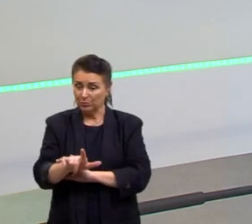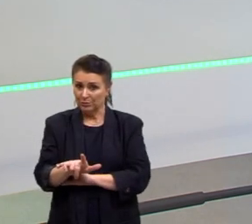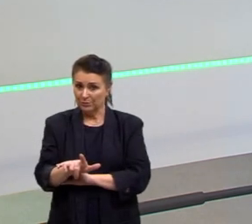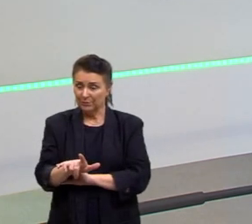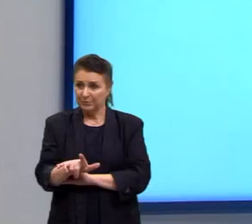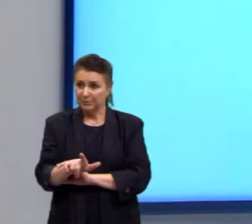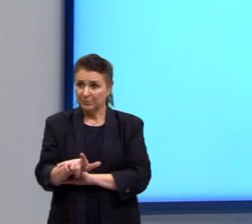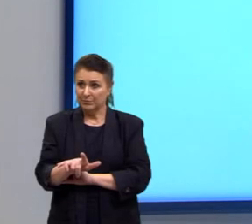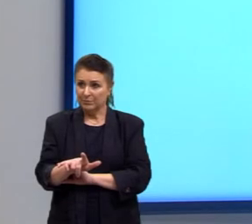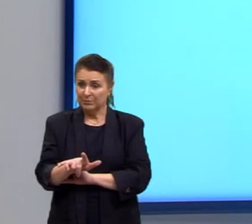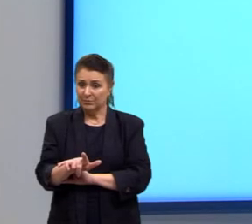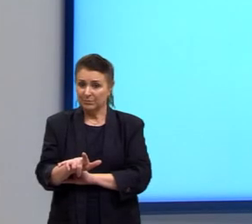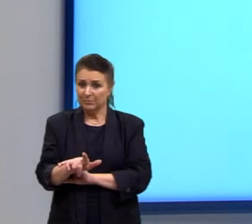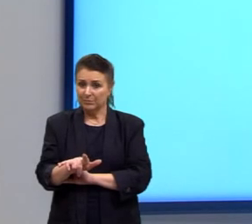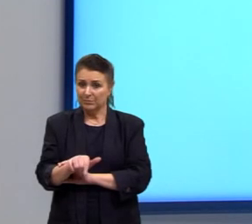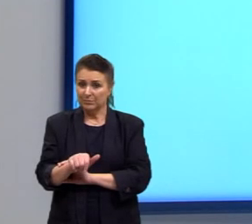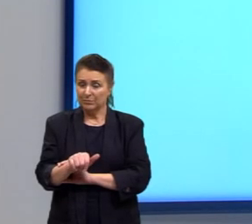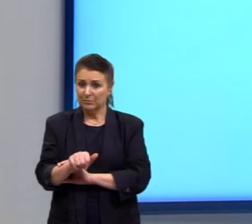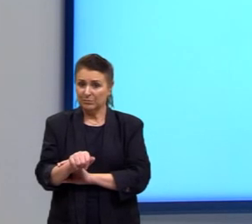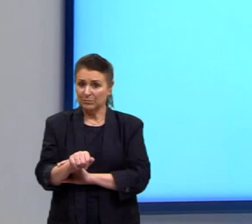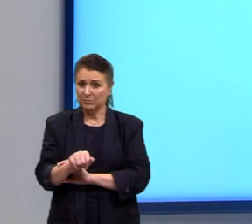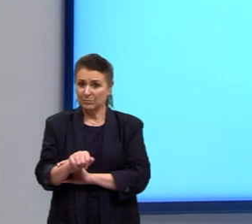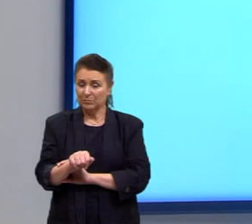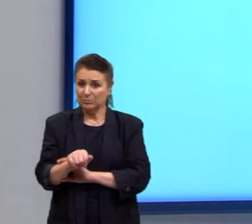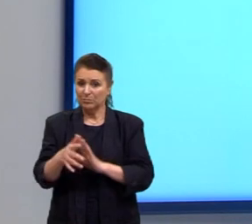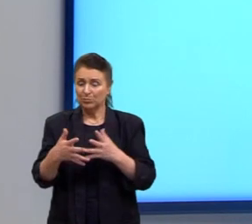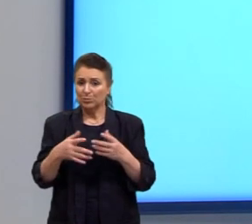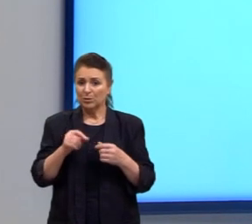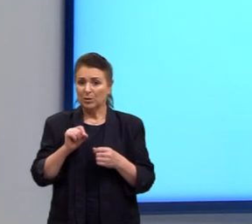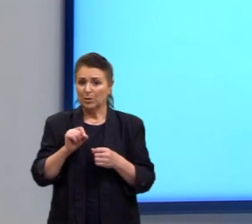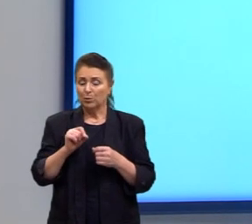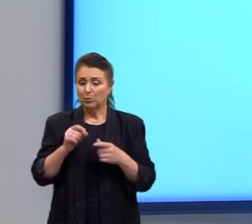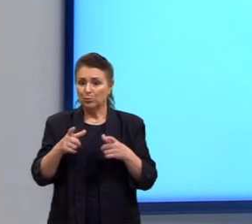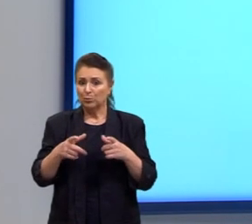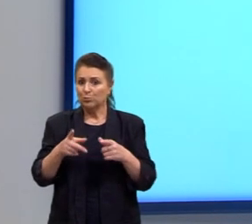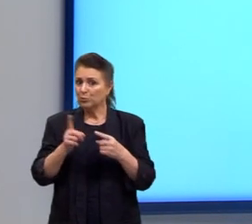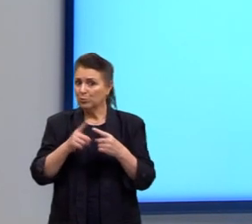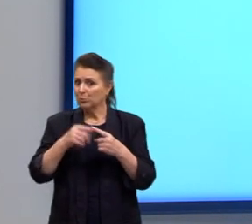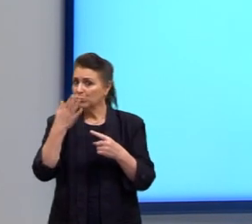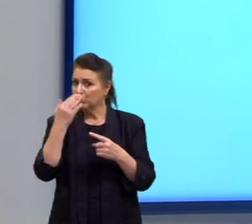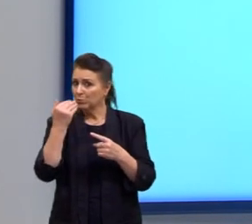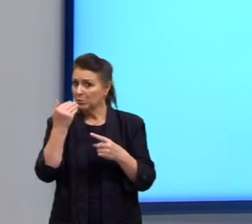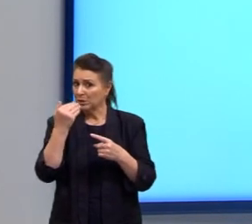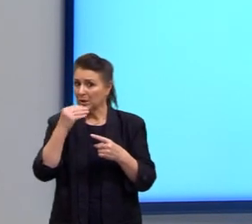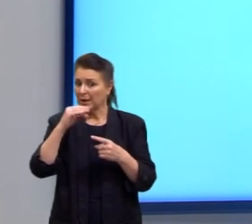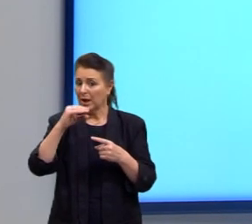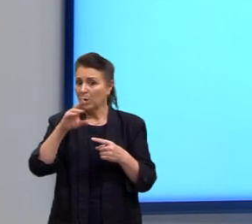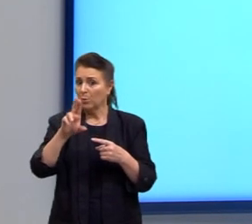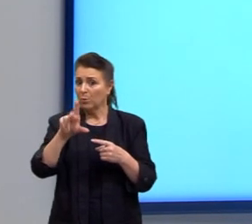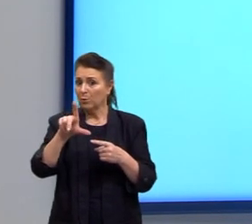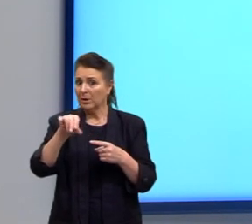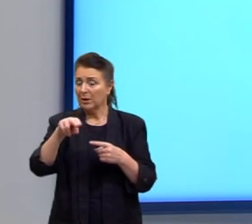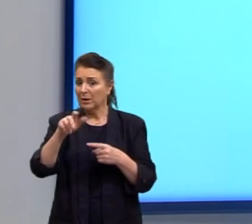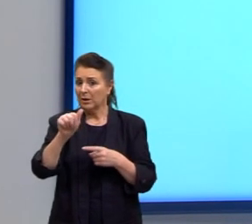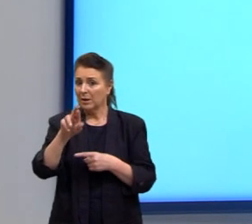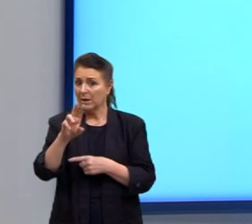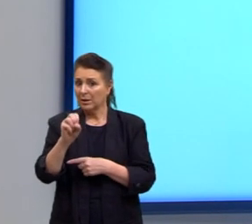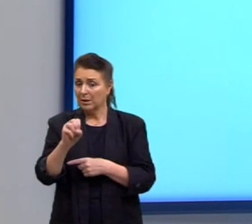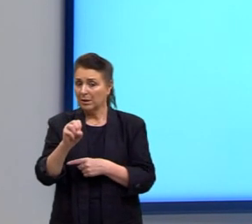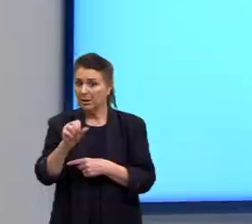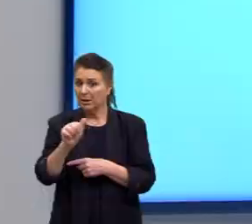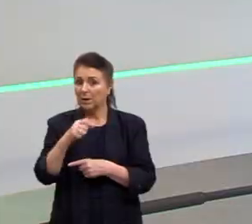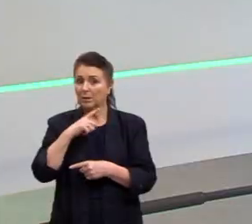entre aspas, um prato culinário, nós temos aí uma expressão